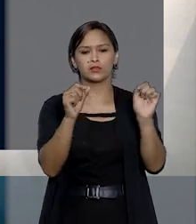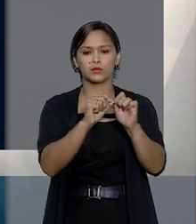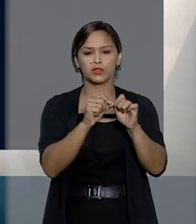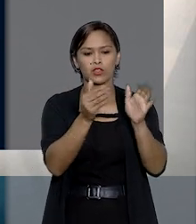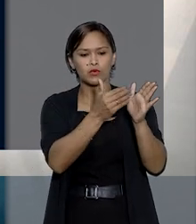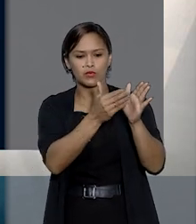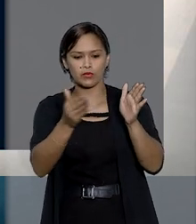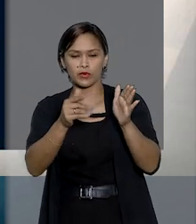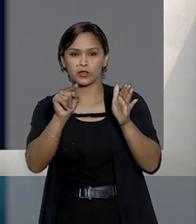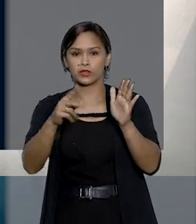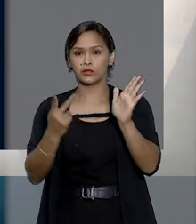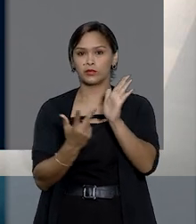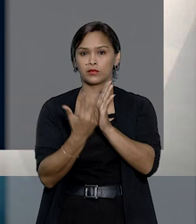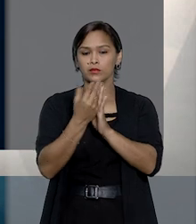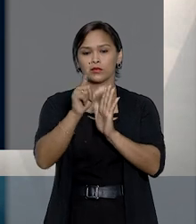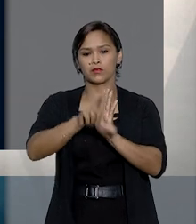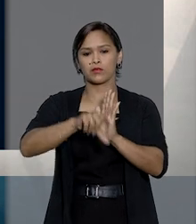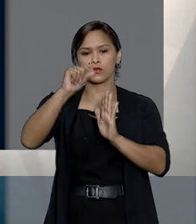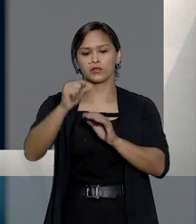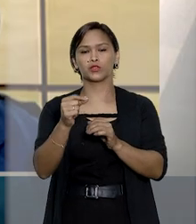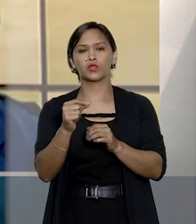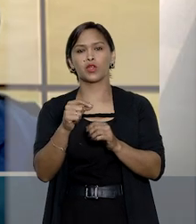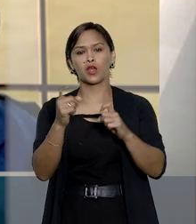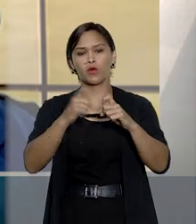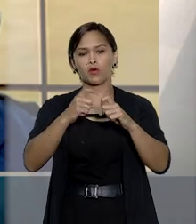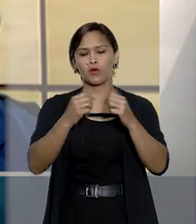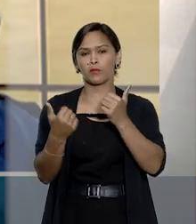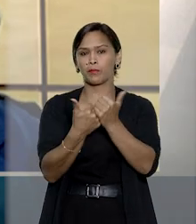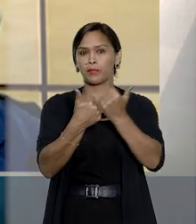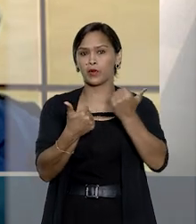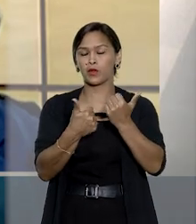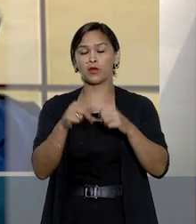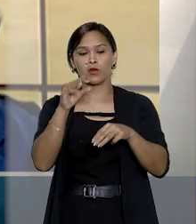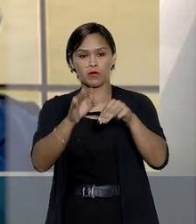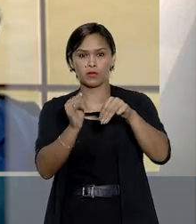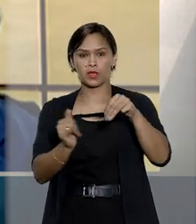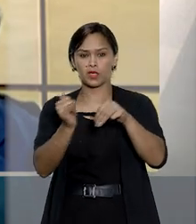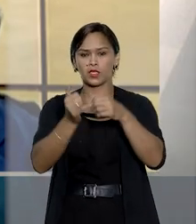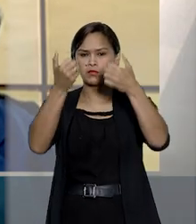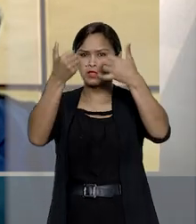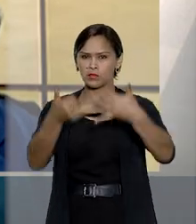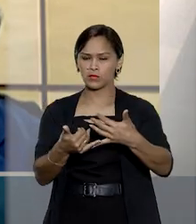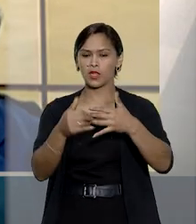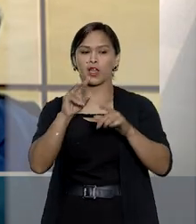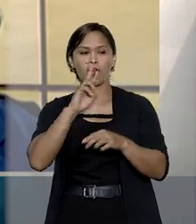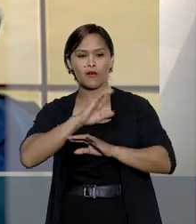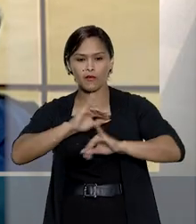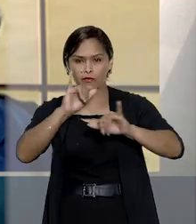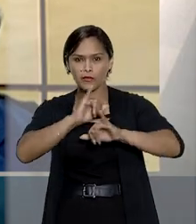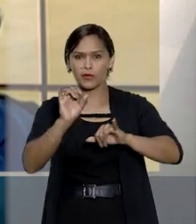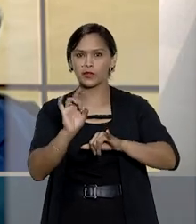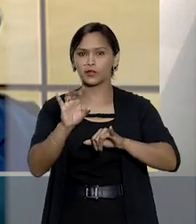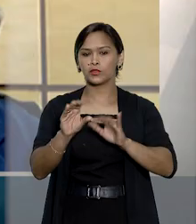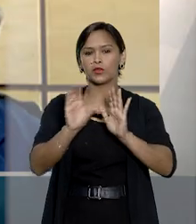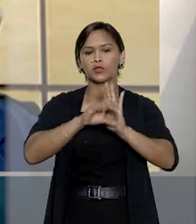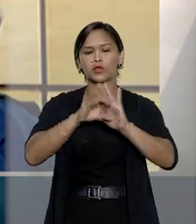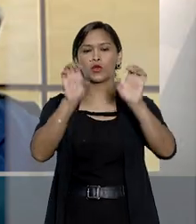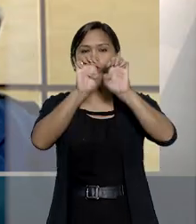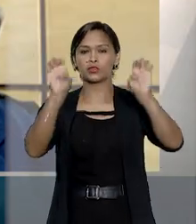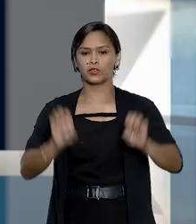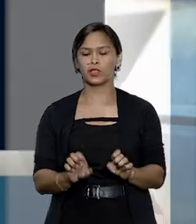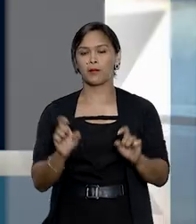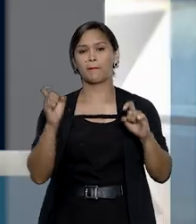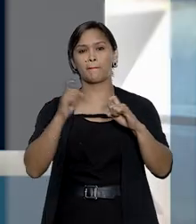do procedimento e escolheu o anestesista. Segundo o ministro, esse dever de informação decorre não só do Código de Ética